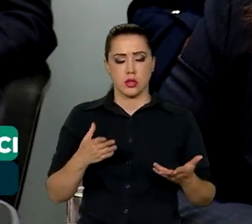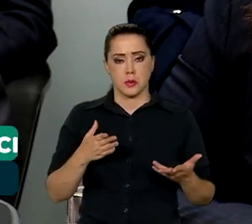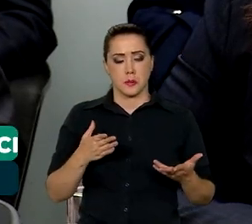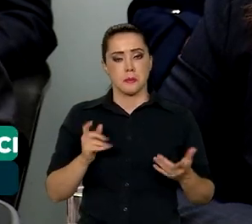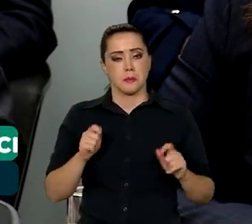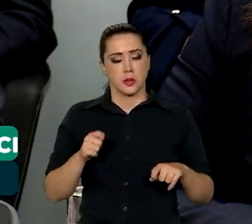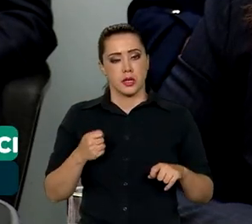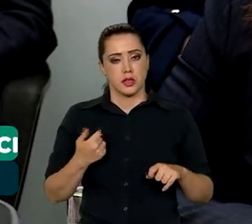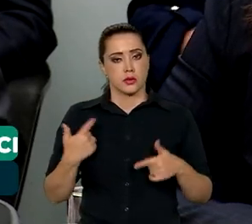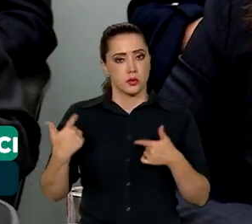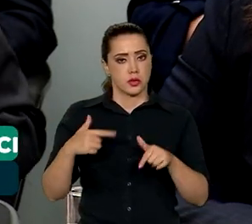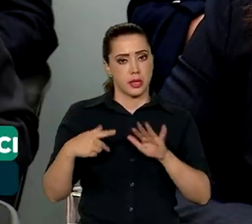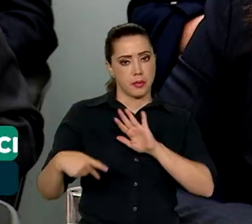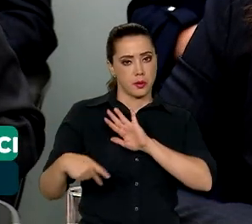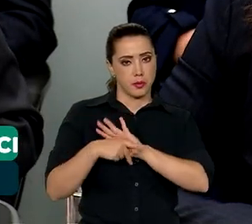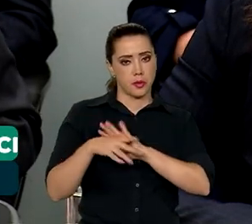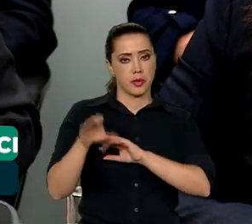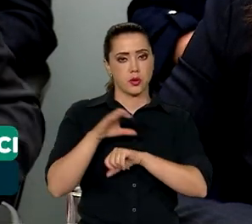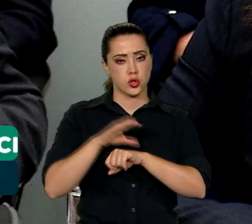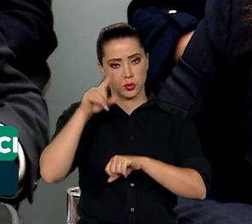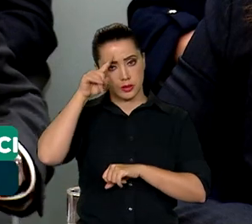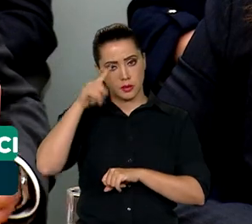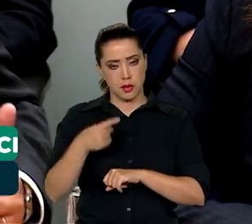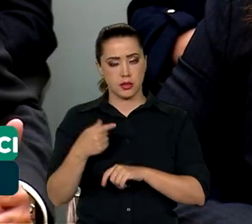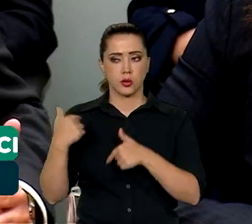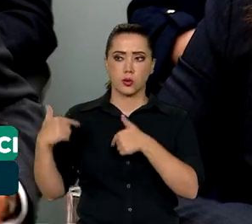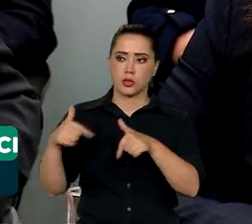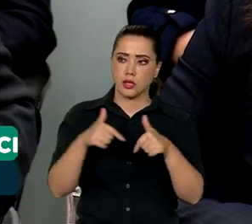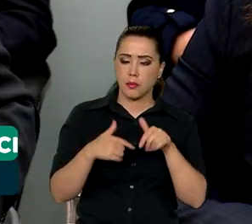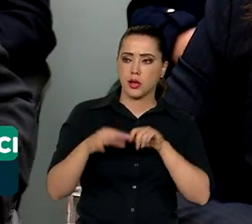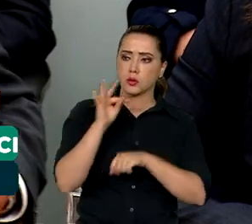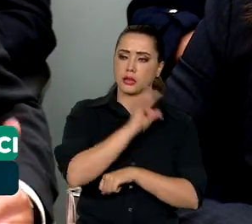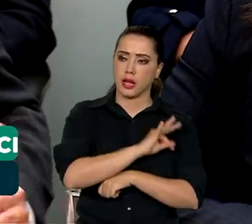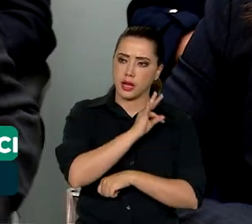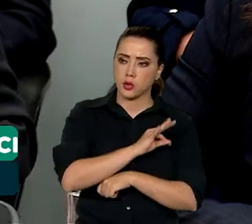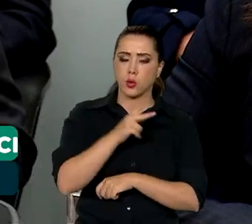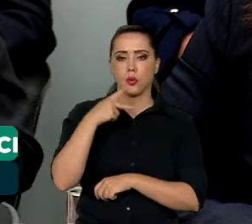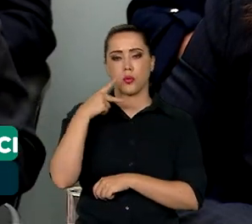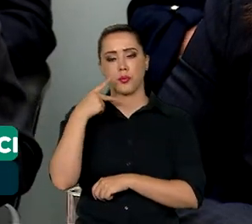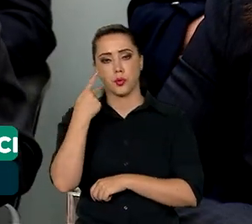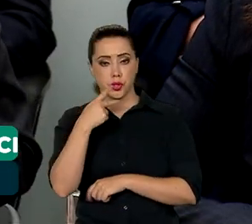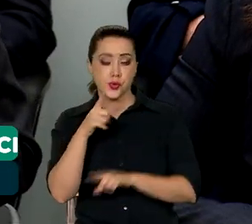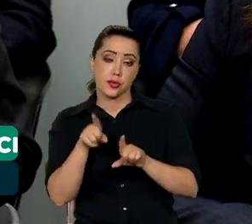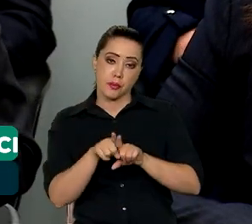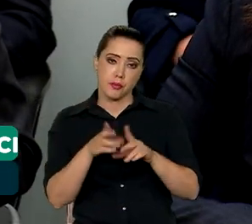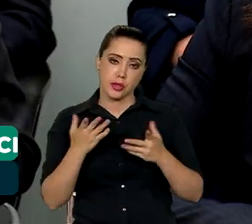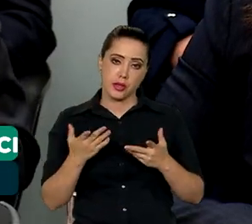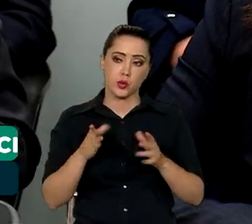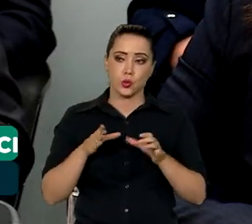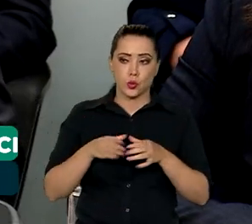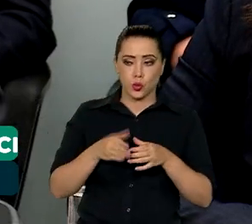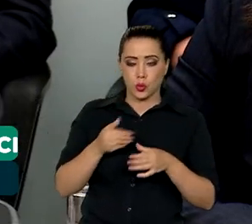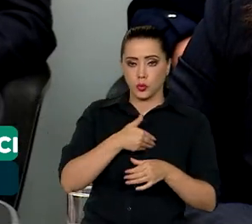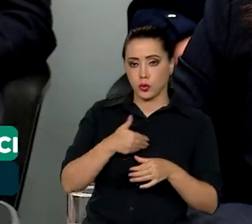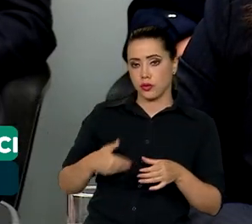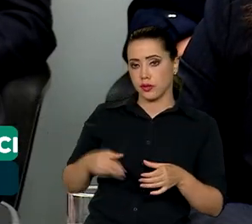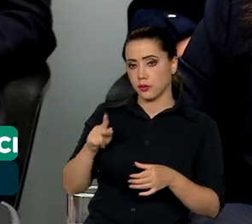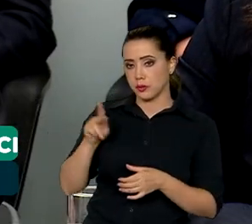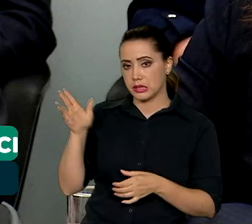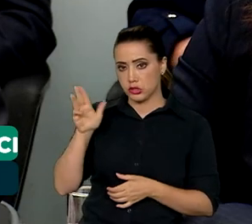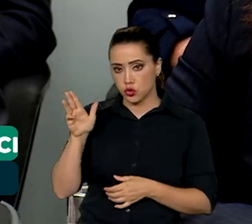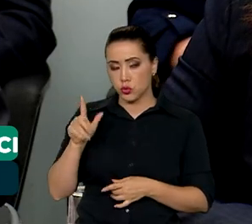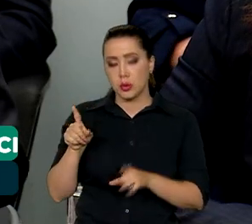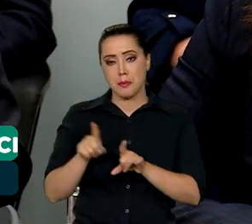constitucional a partir não só de um trabalho técnico, político realizado pelo governo do presidente Lula, mas que tivesse